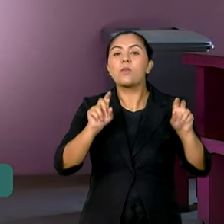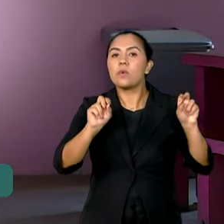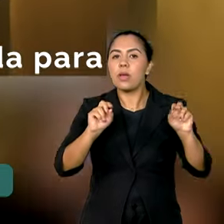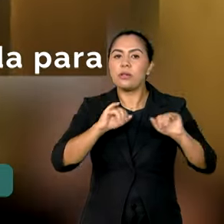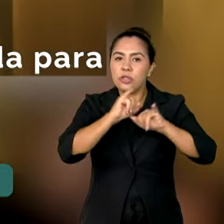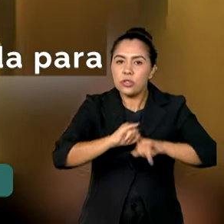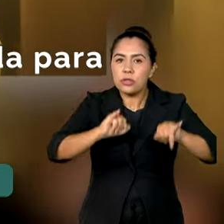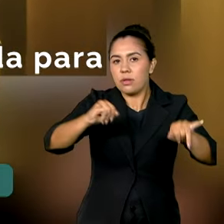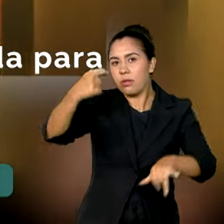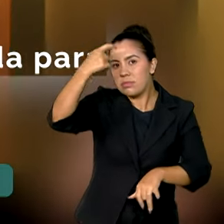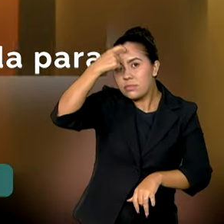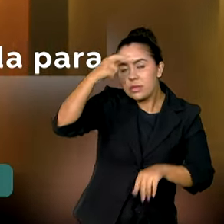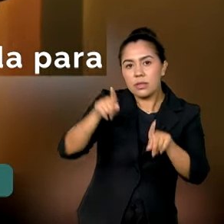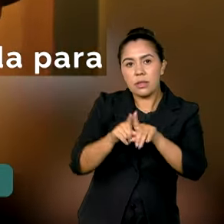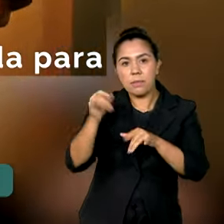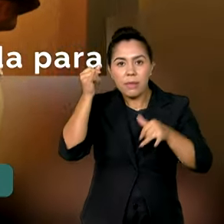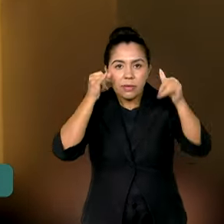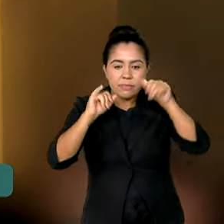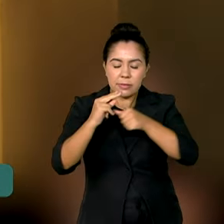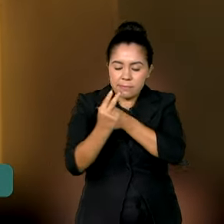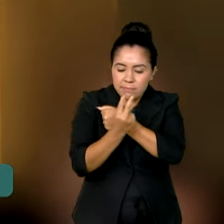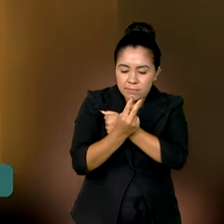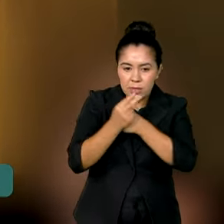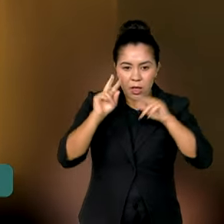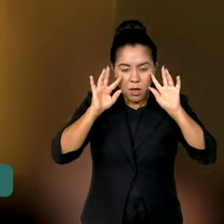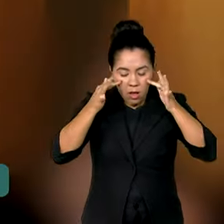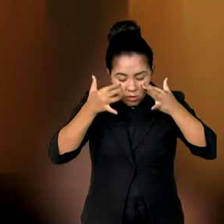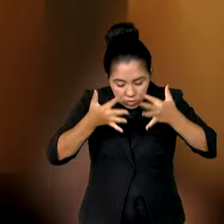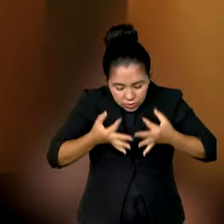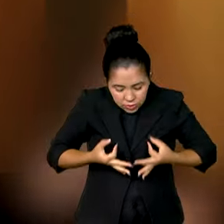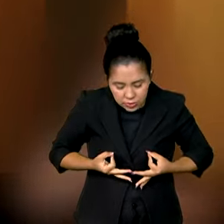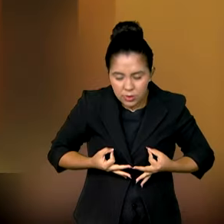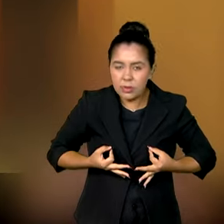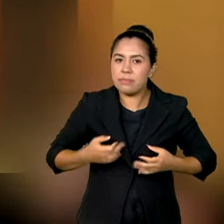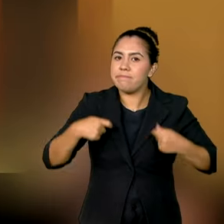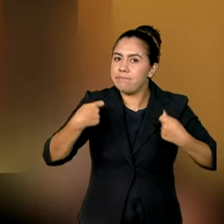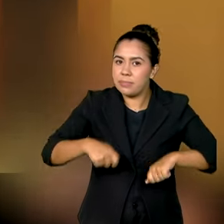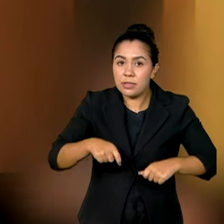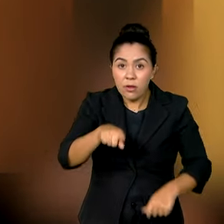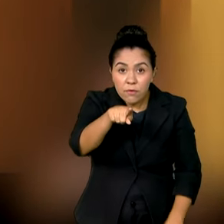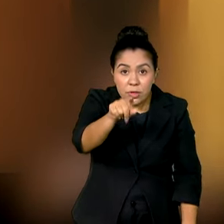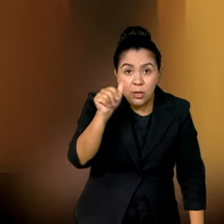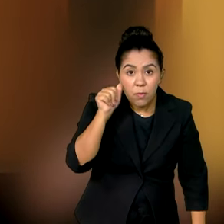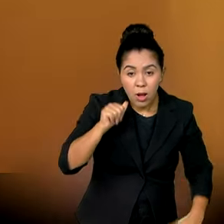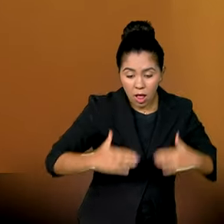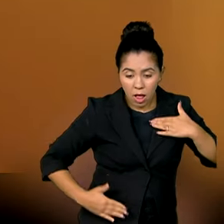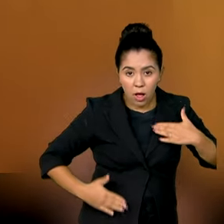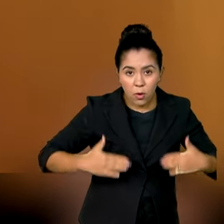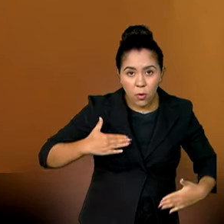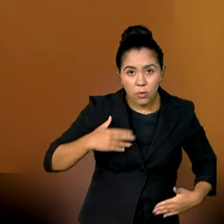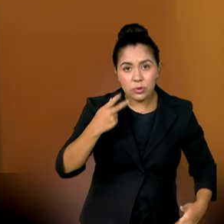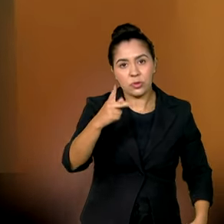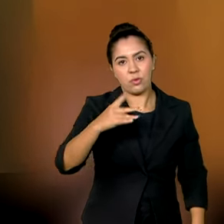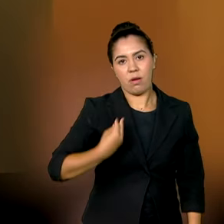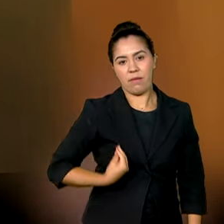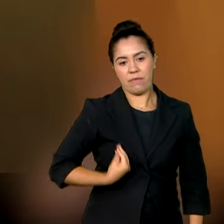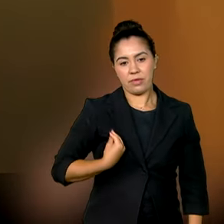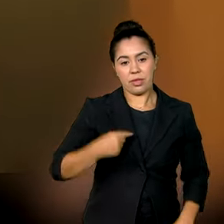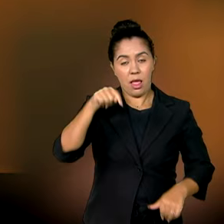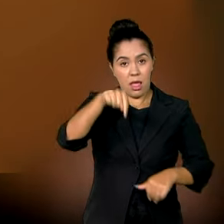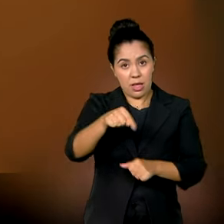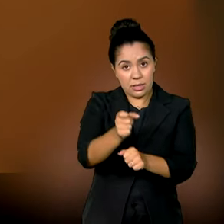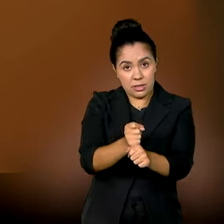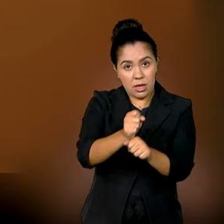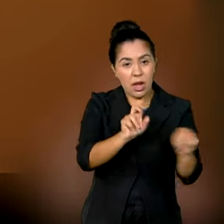prevenção. É importante se cuidar o ano inteiro. Mulher, seu corpo, sua vida. Neste ano, o tema da